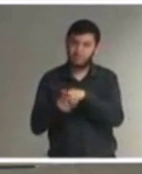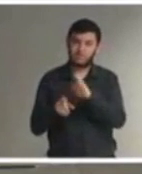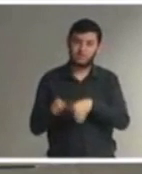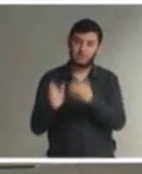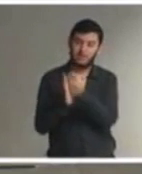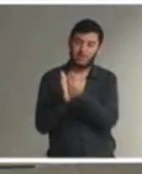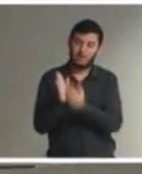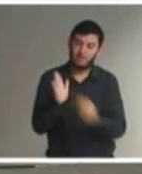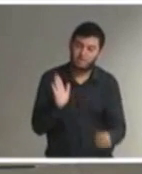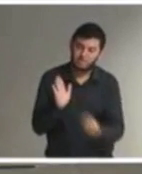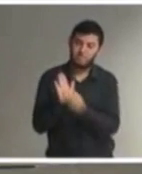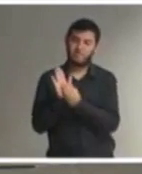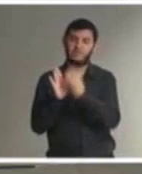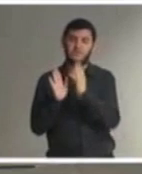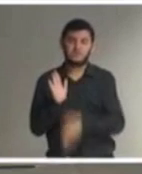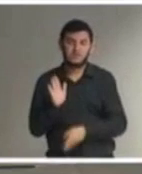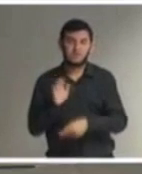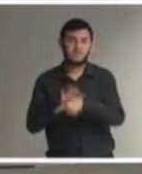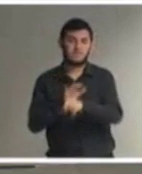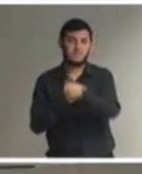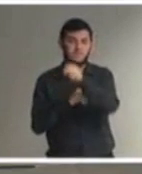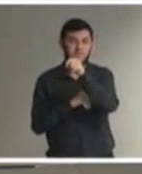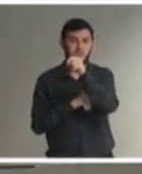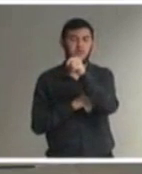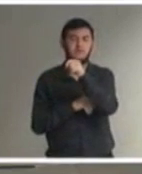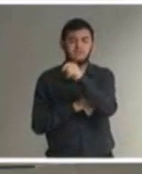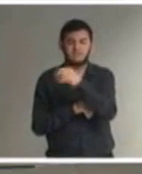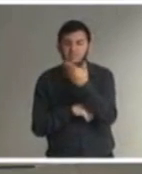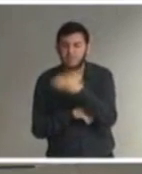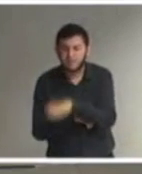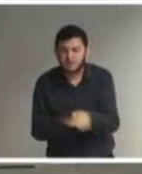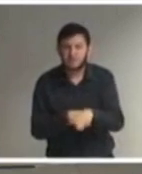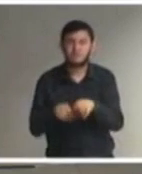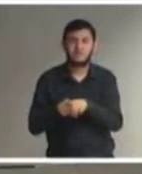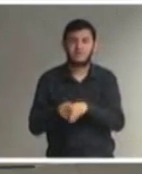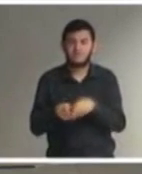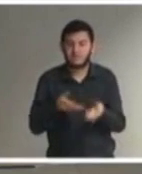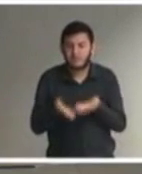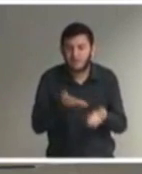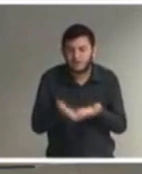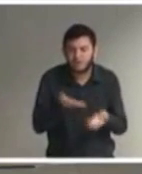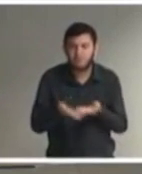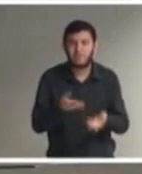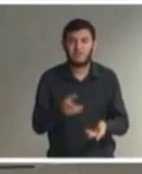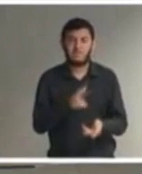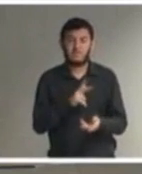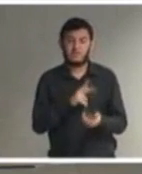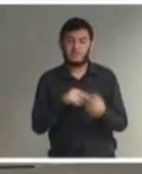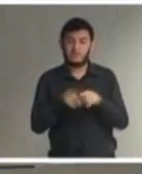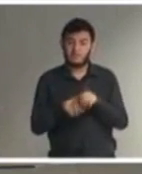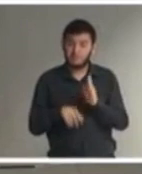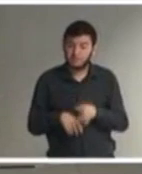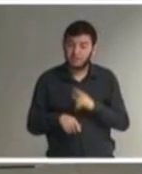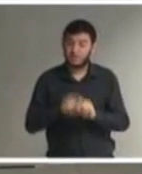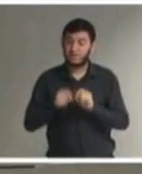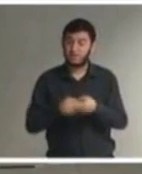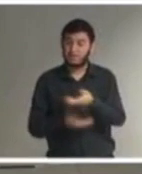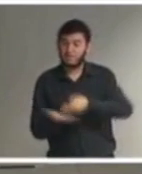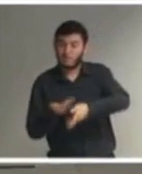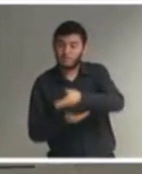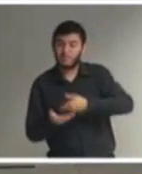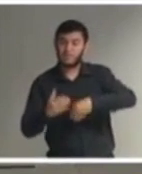acompanhamento individualizado para aquela criança se tem todo o planejamento ali envolvendo os demais setores da escola